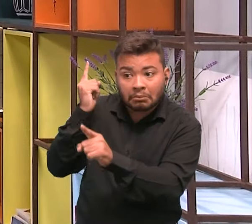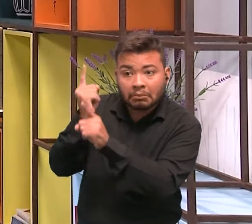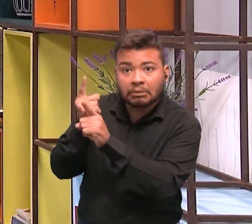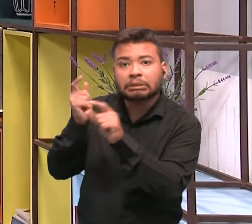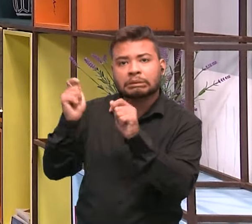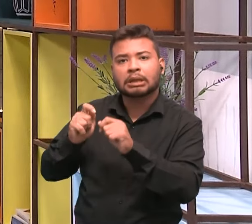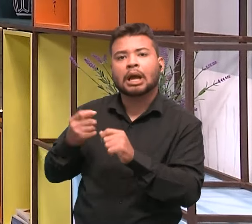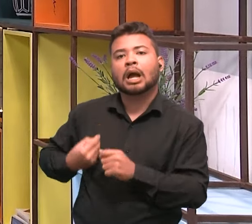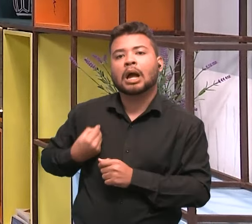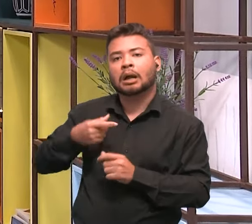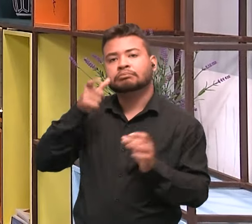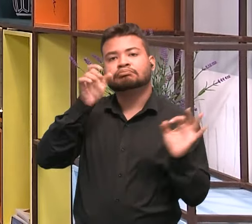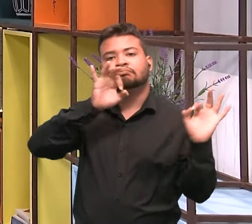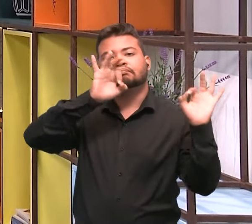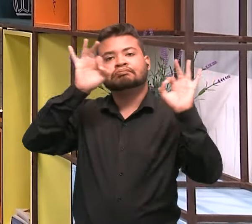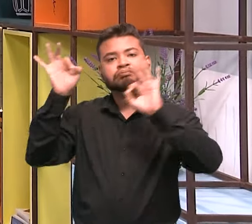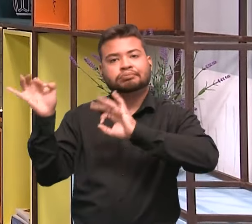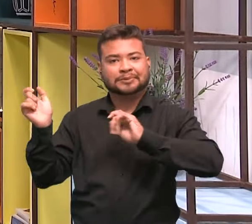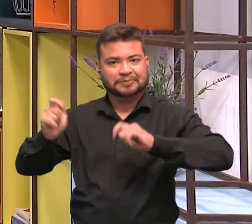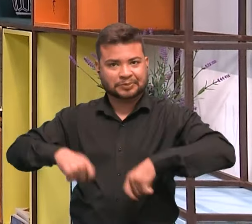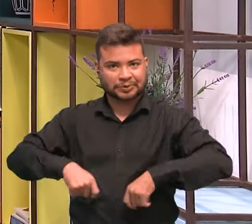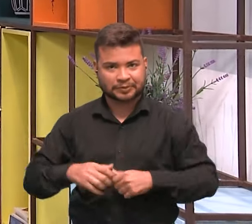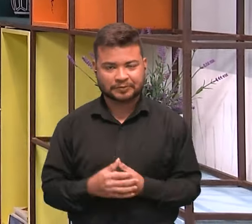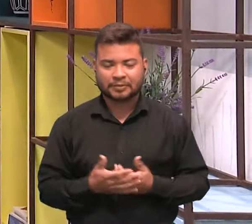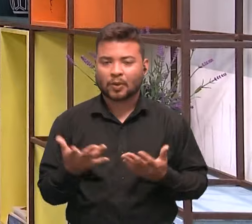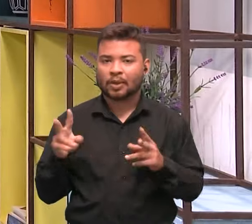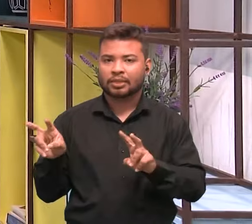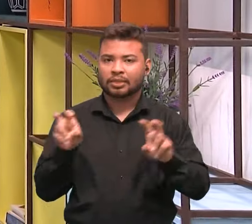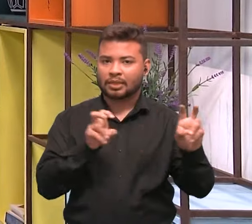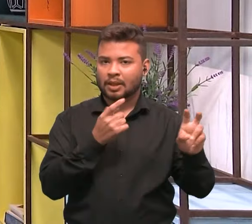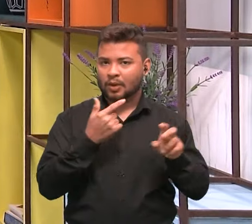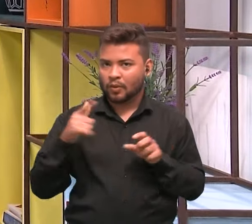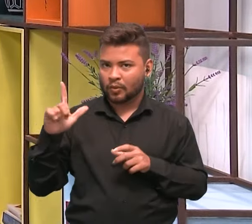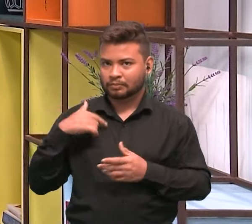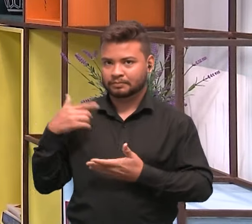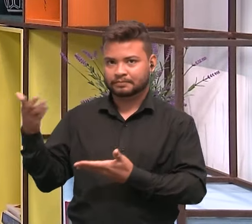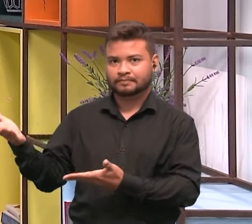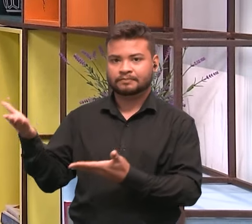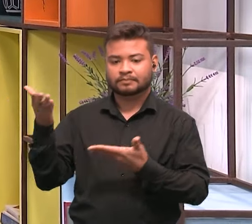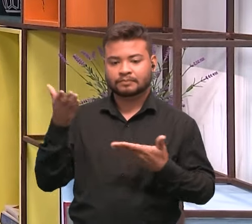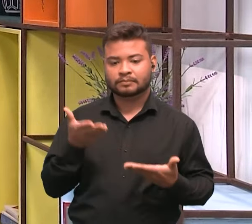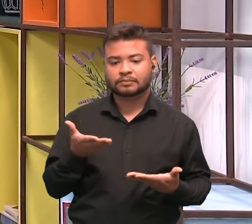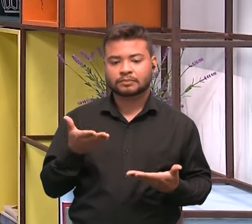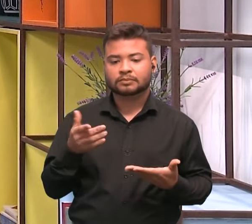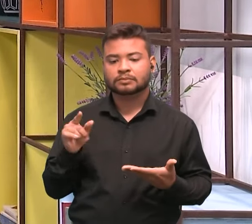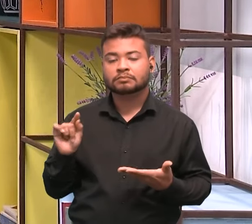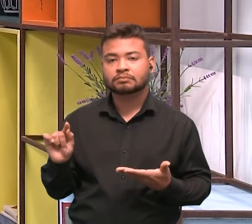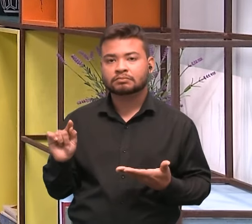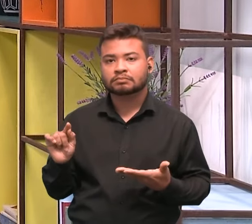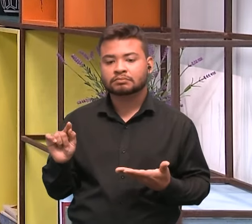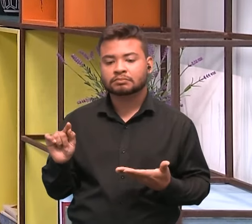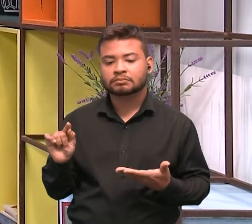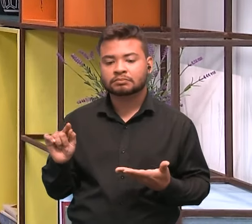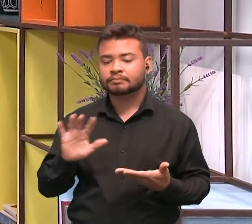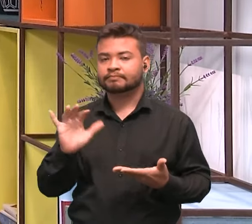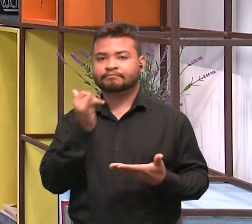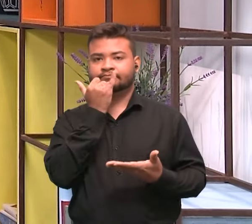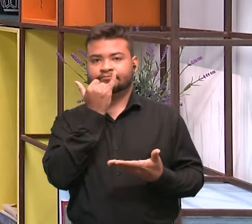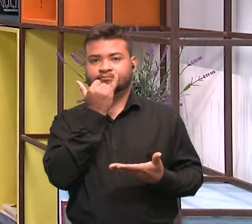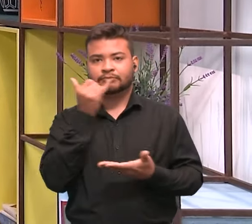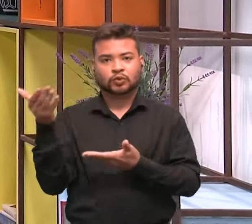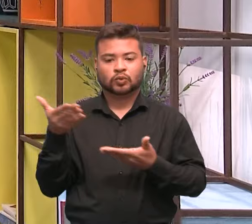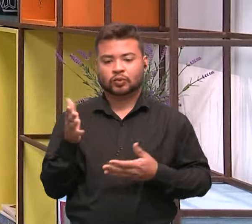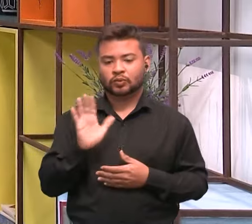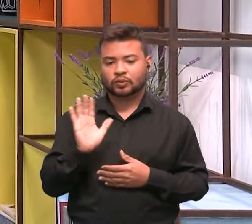tudo, tá bom? Agora, então, eu mudo de assunto porque eu vou convidar já, na verdade, vamos antes de